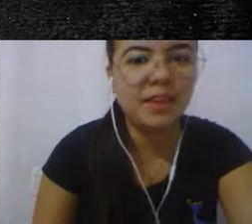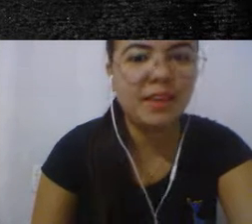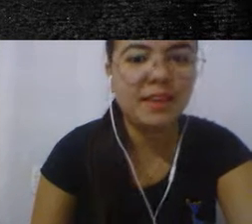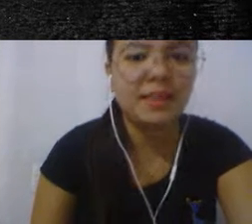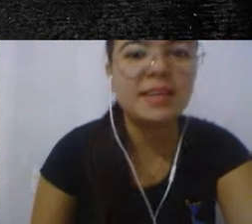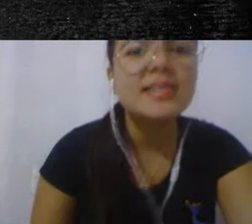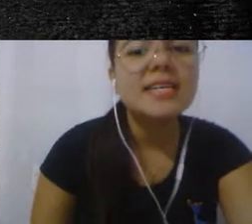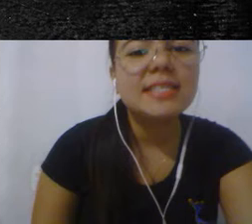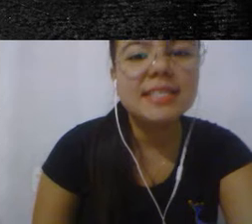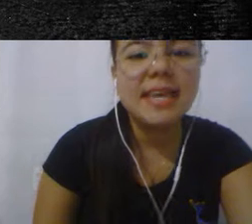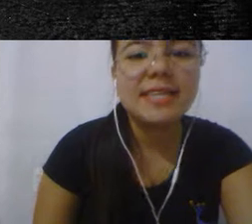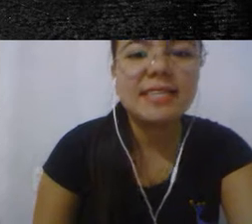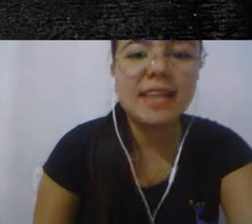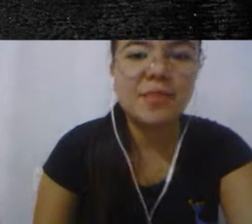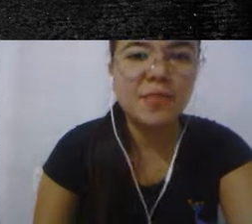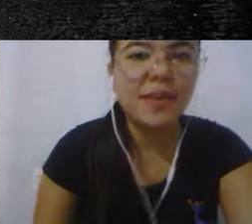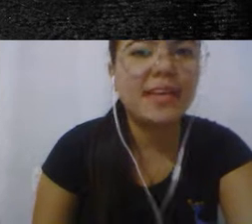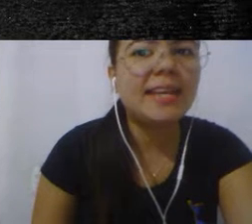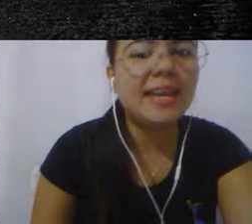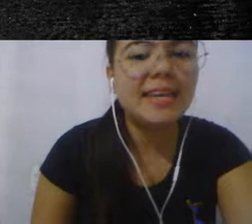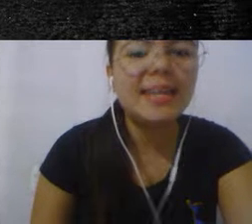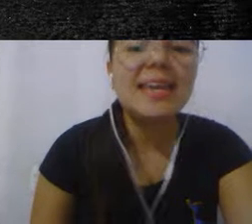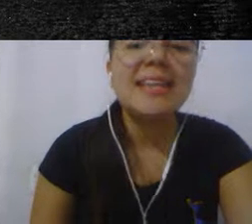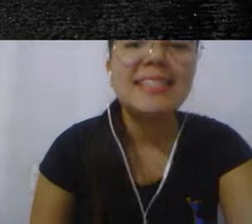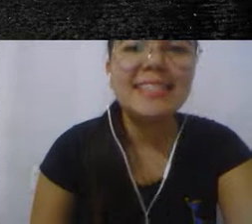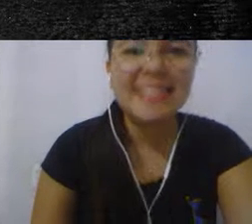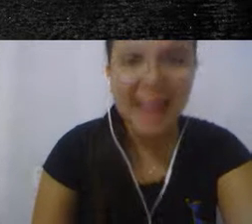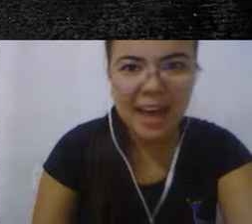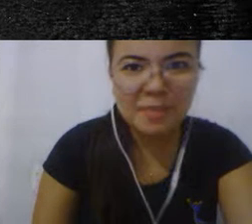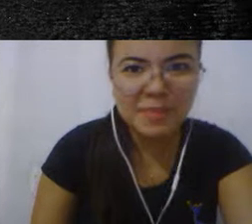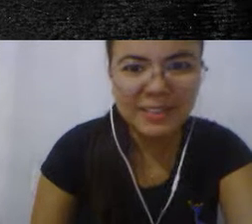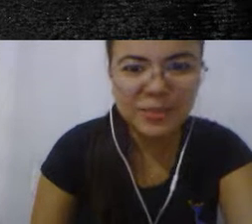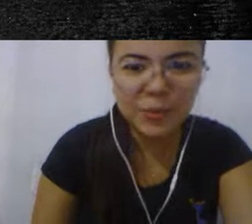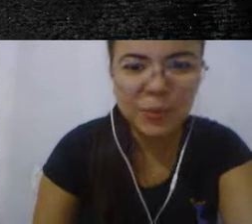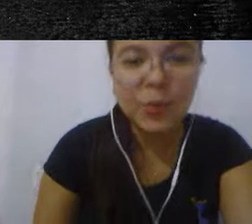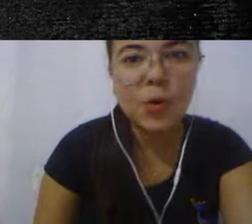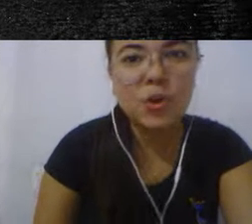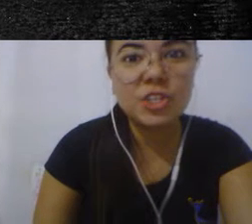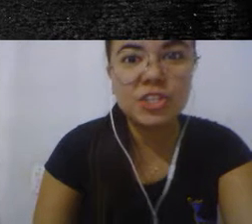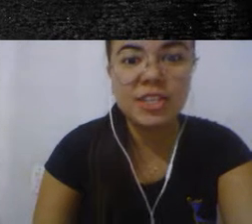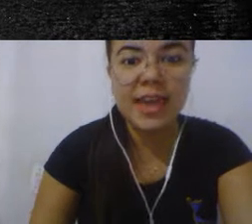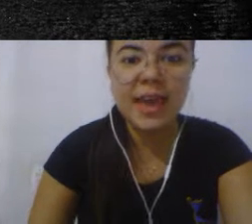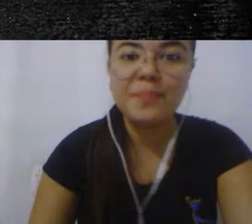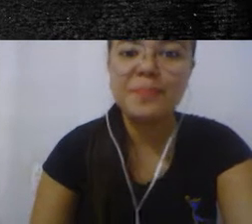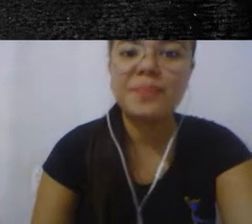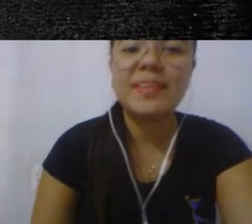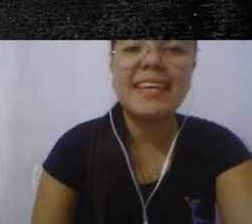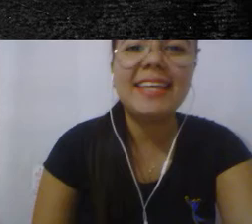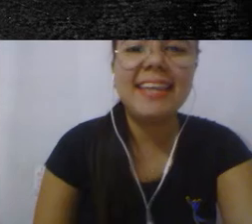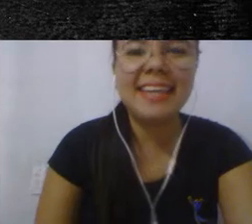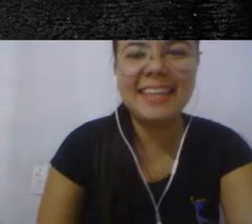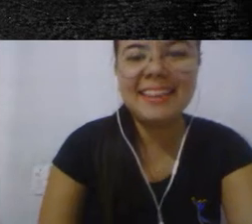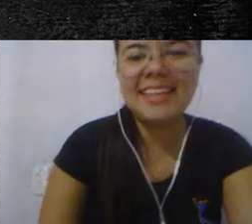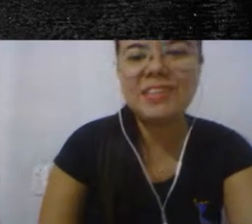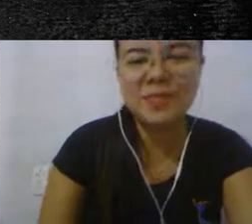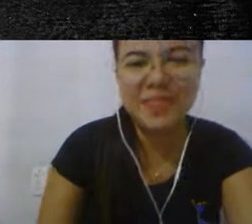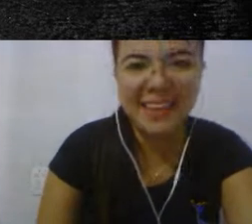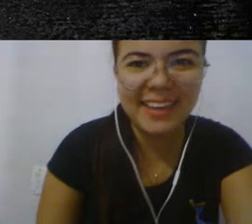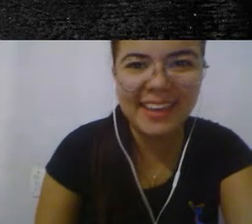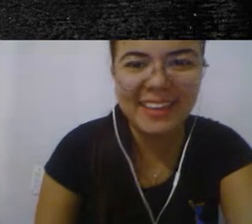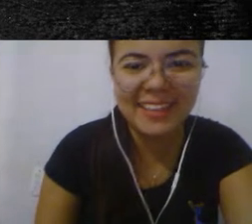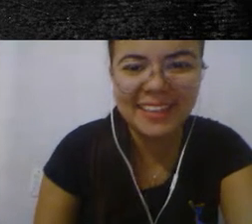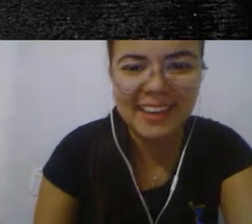-feira, sexta-feira e sábado. Hoje é quinta